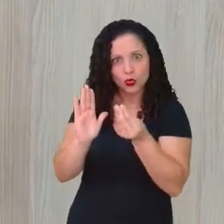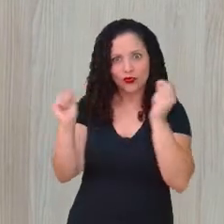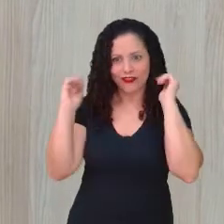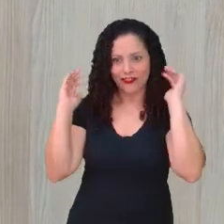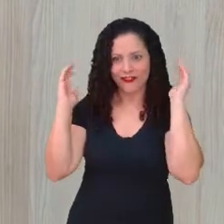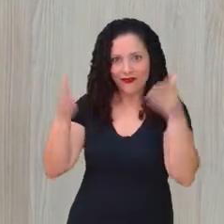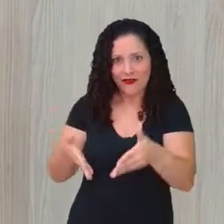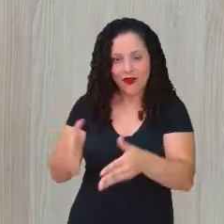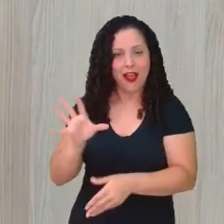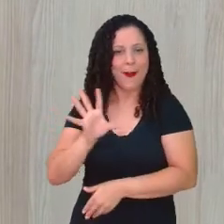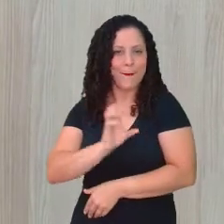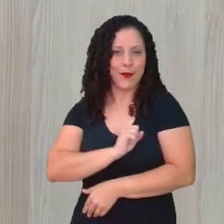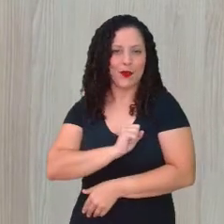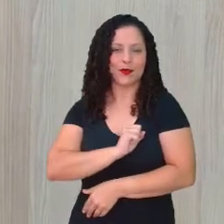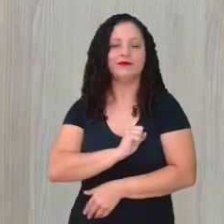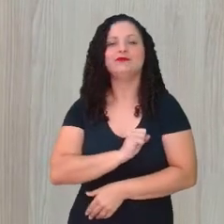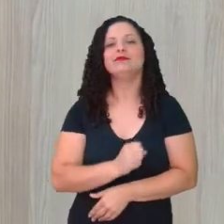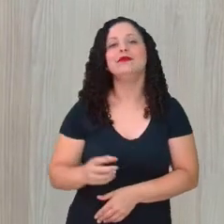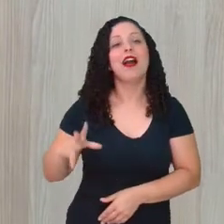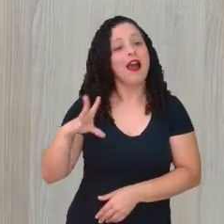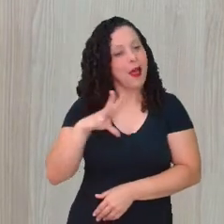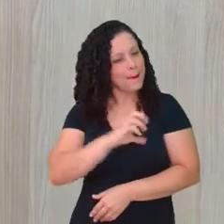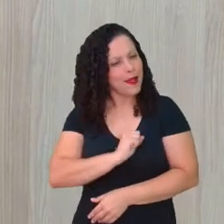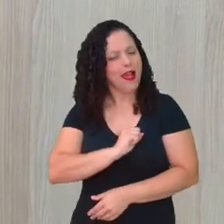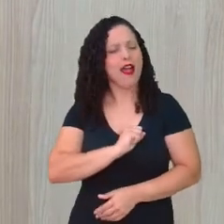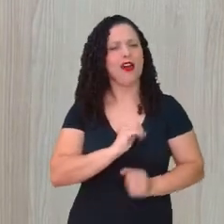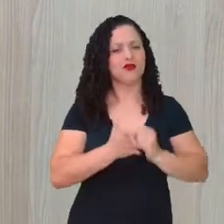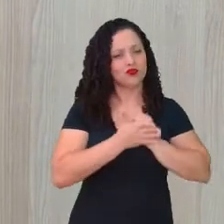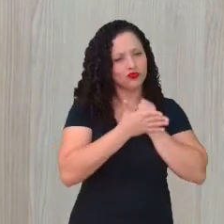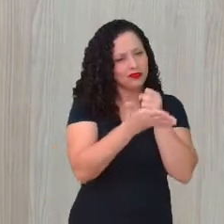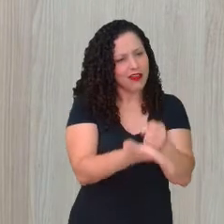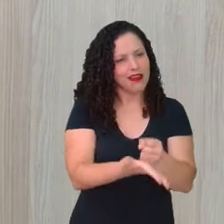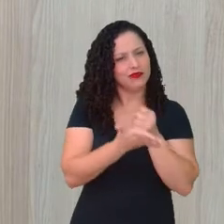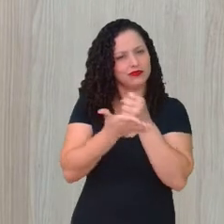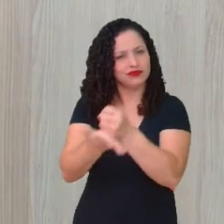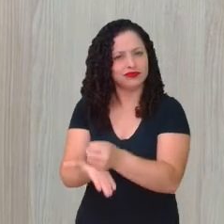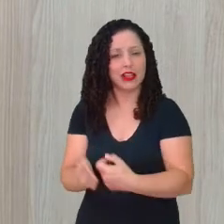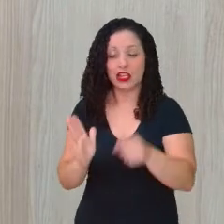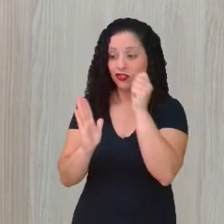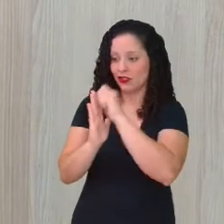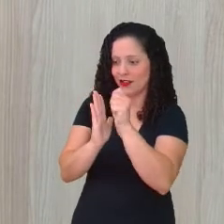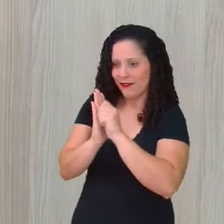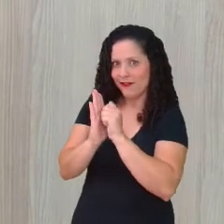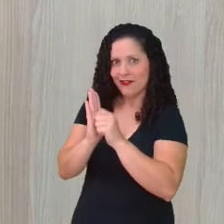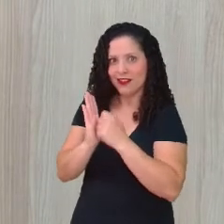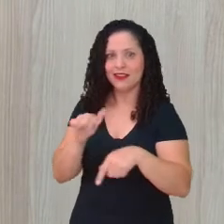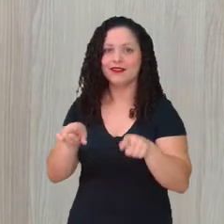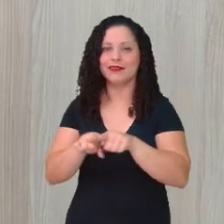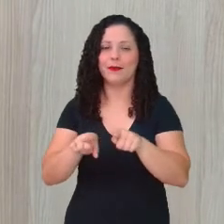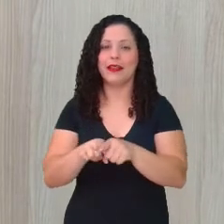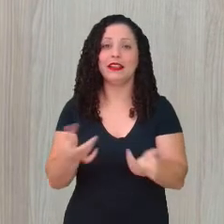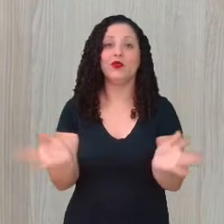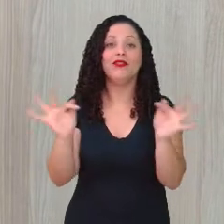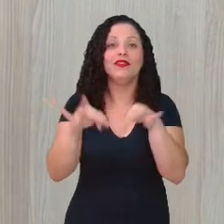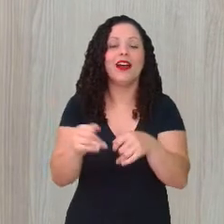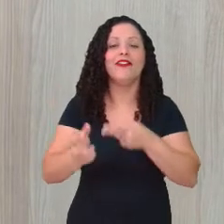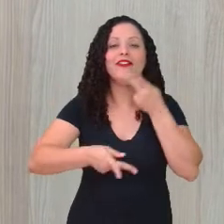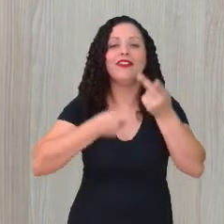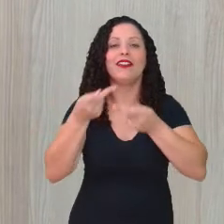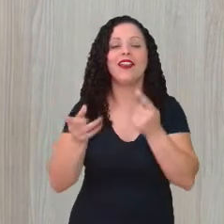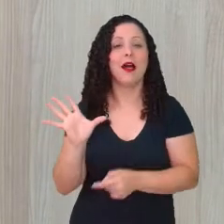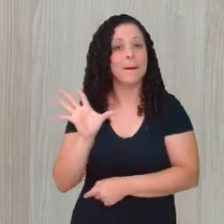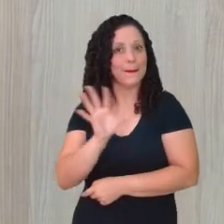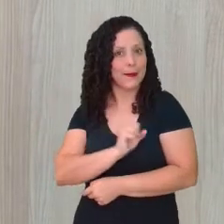Ela ama amar. Ela ama ajudar os outros. Ela ama escrever. E é muito bonito quando, no final, ela diz que amar